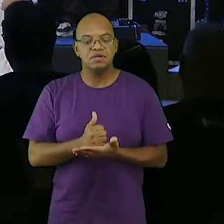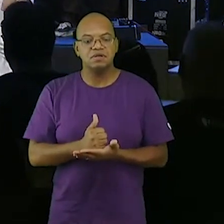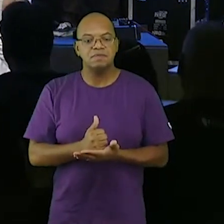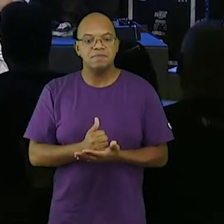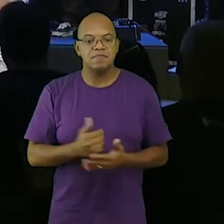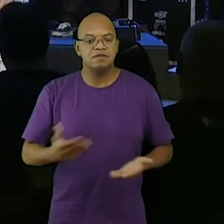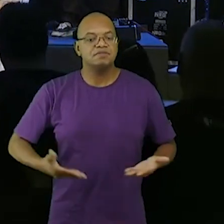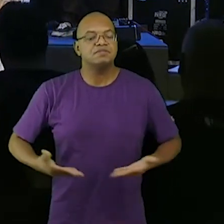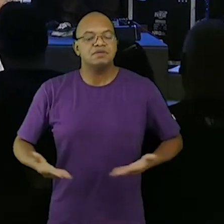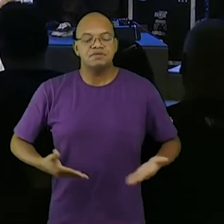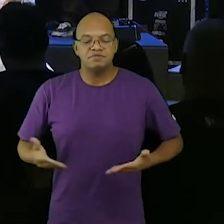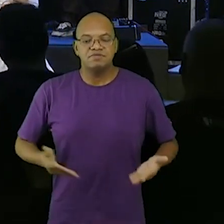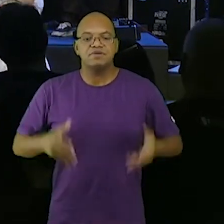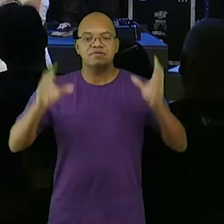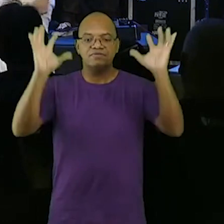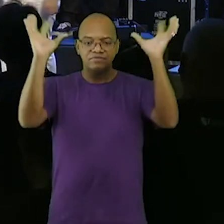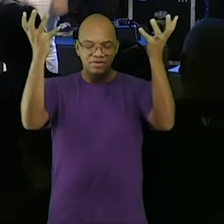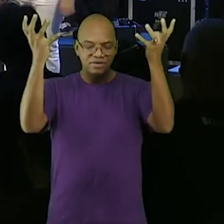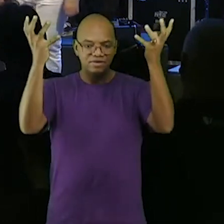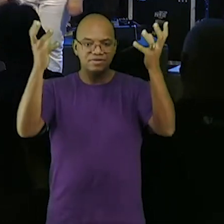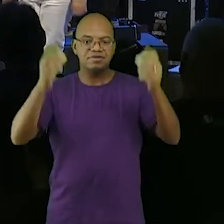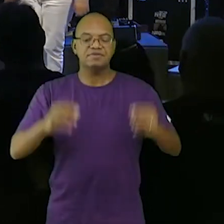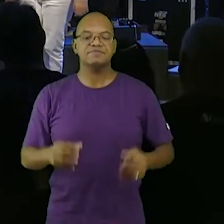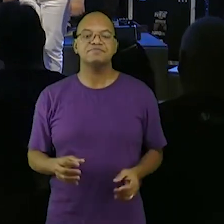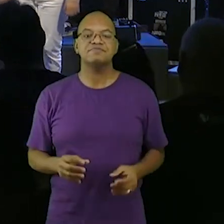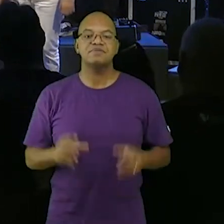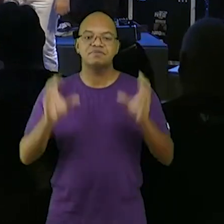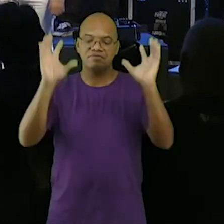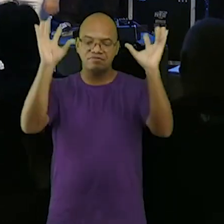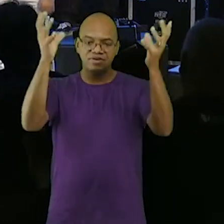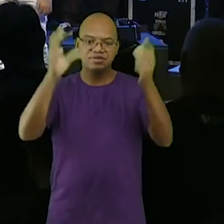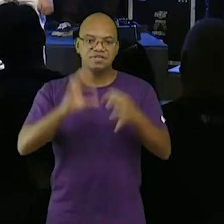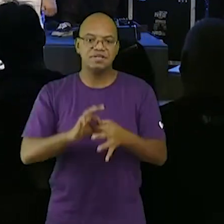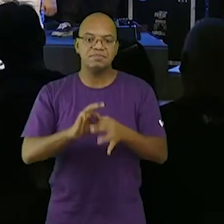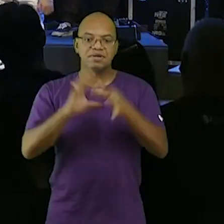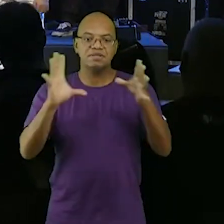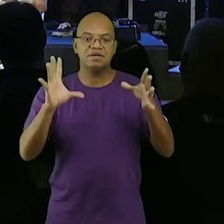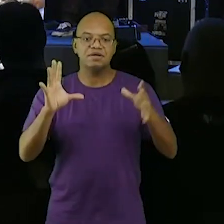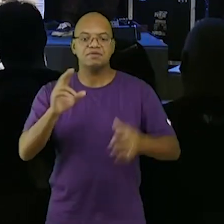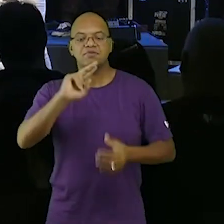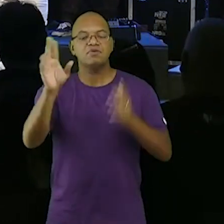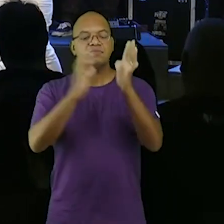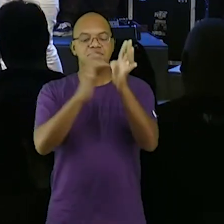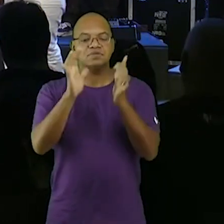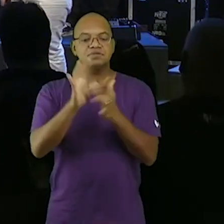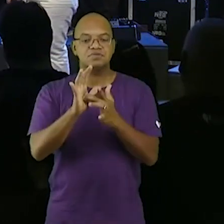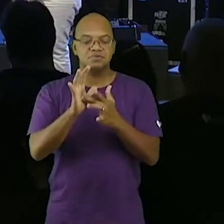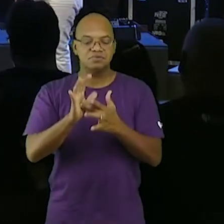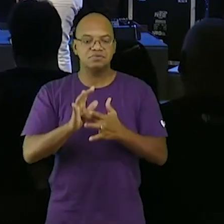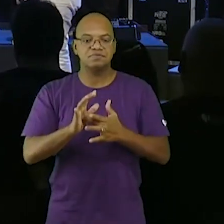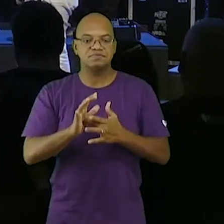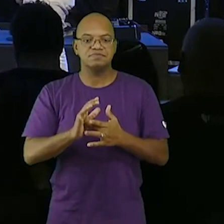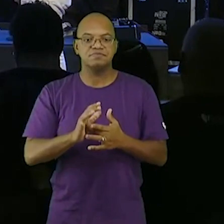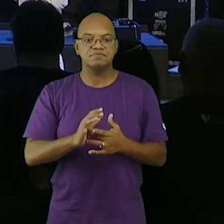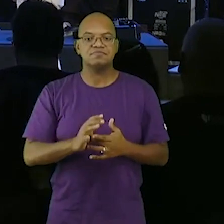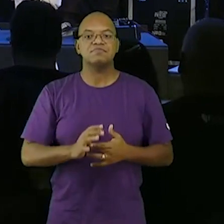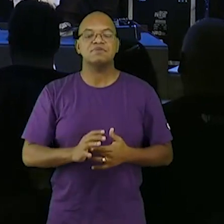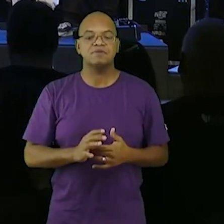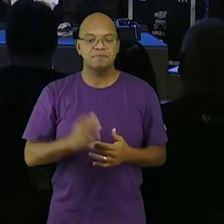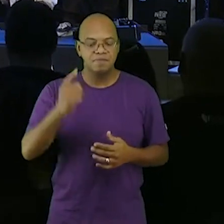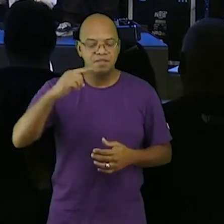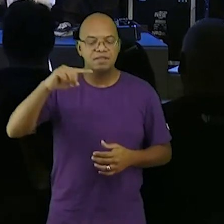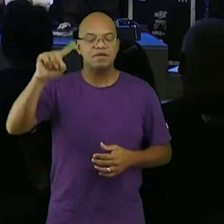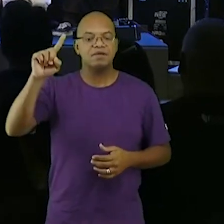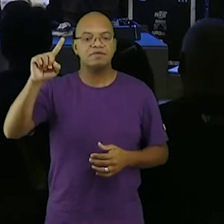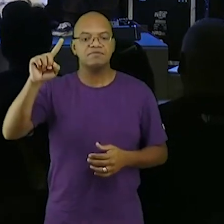servir a festa da liberdade no nome de Jesus leva o teu povo em paz para um domingo